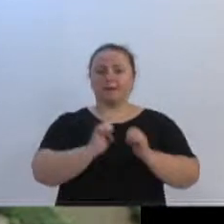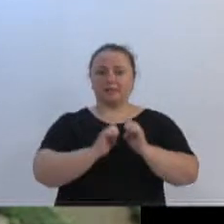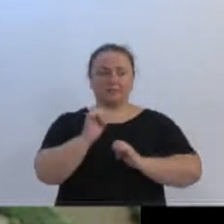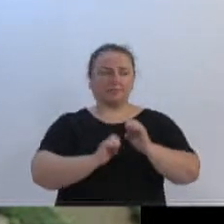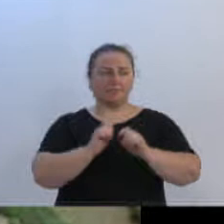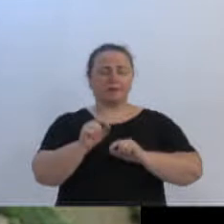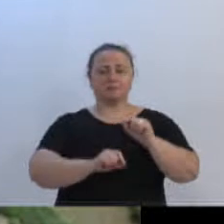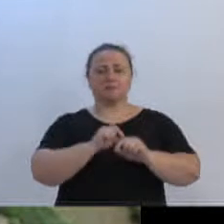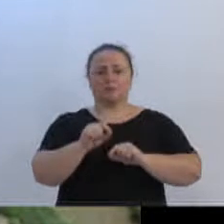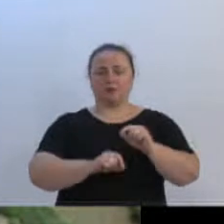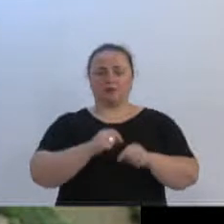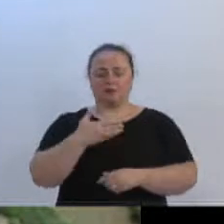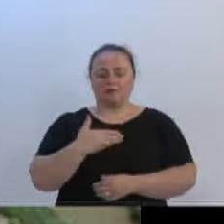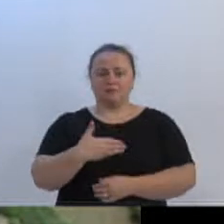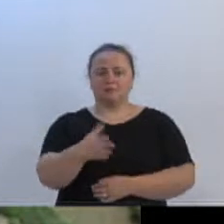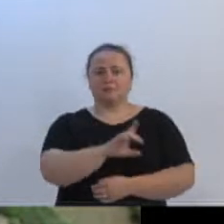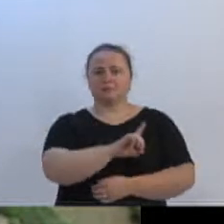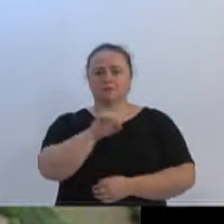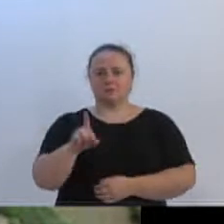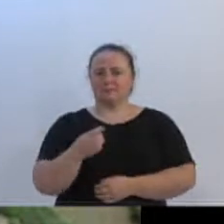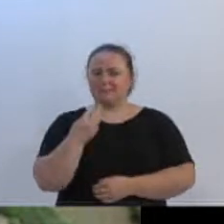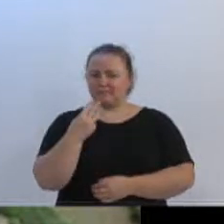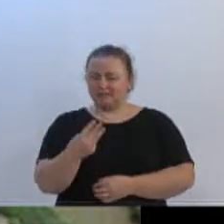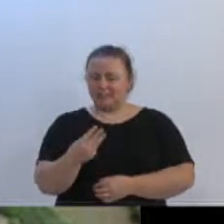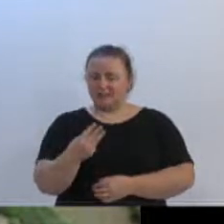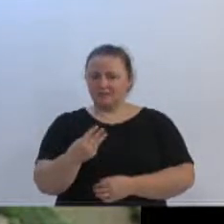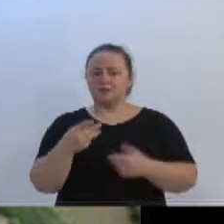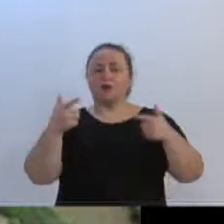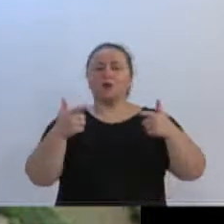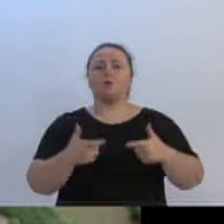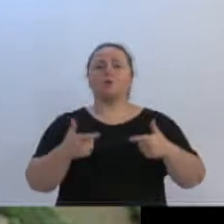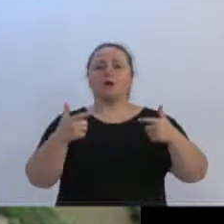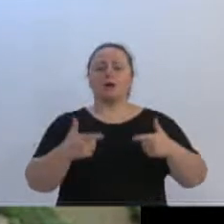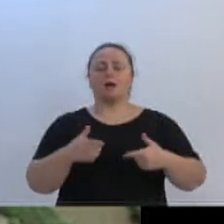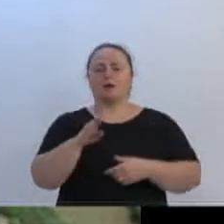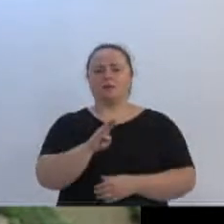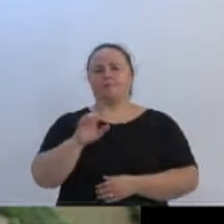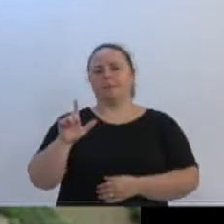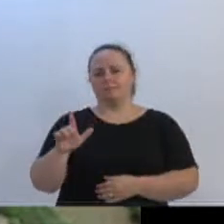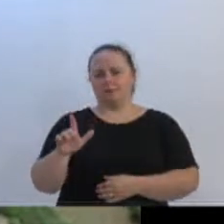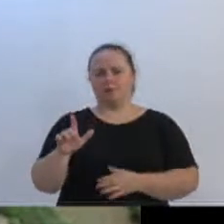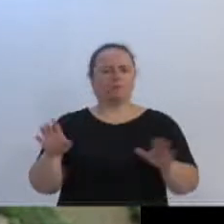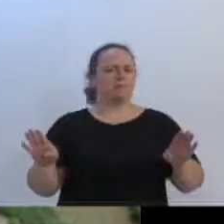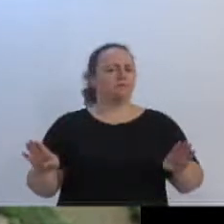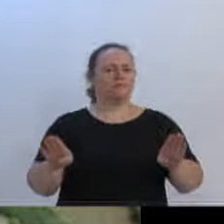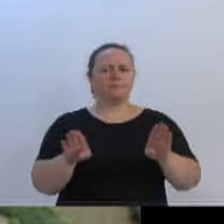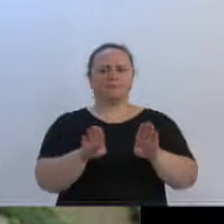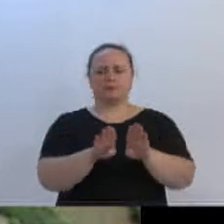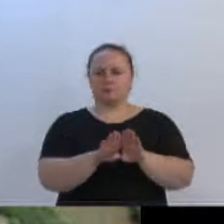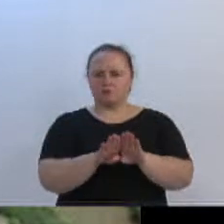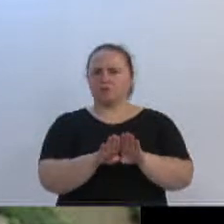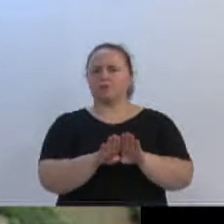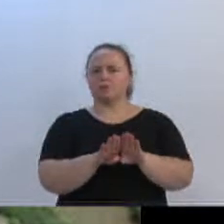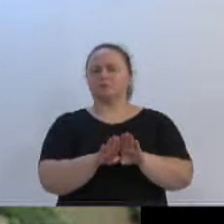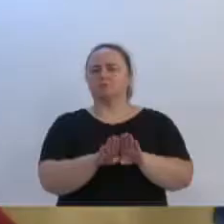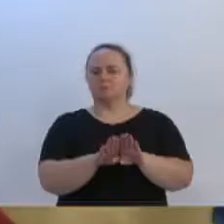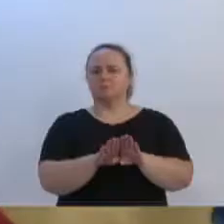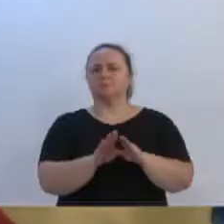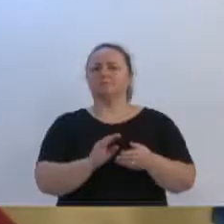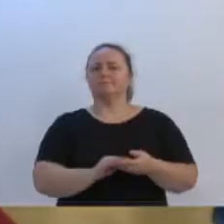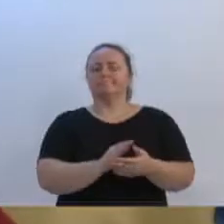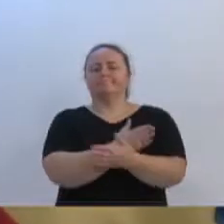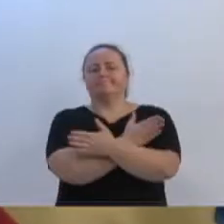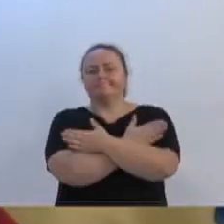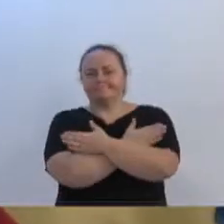nesta terça-feira, dia 3, as atividades da usina Blumenau. Então, quero dizer para vocês que mais uma empresa, mais desemprego,